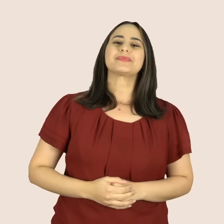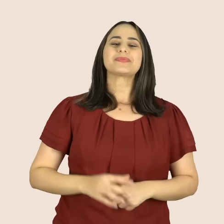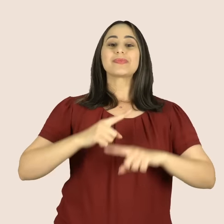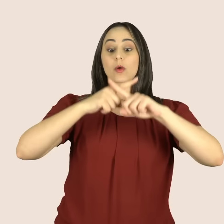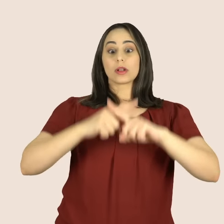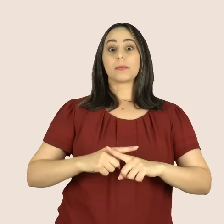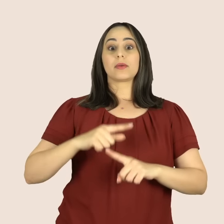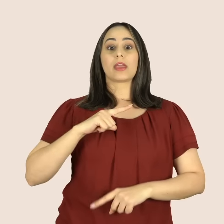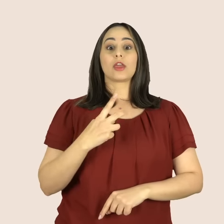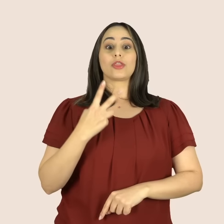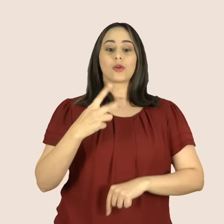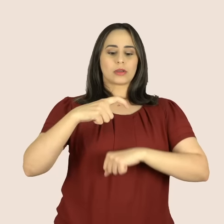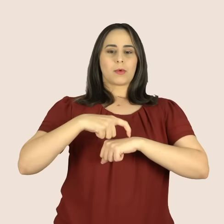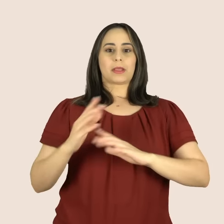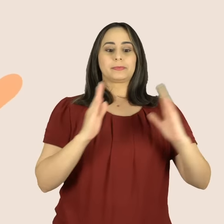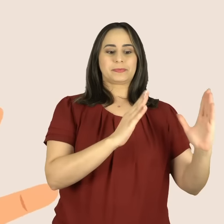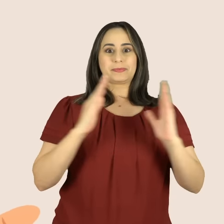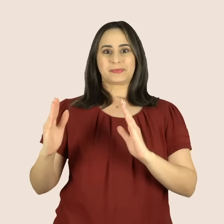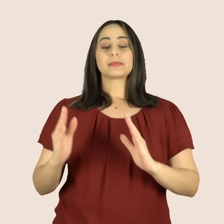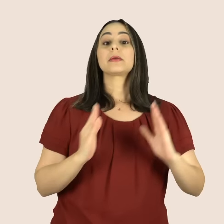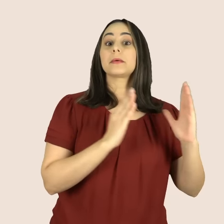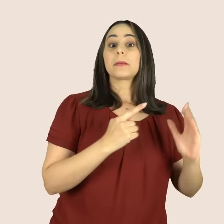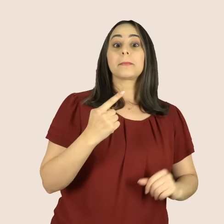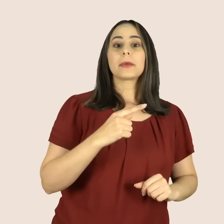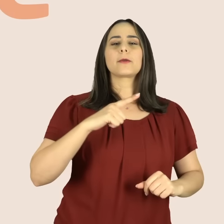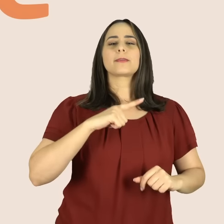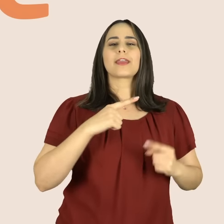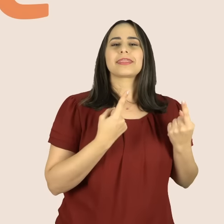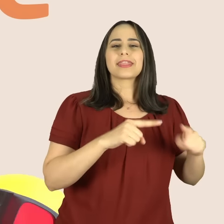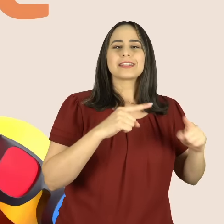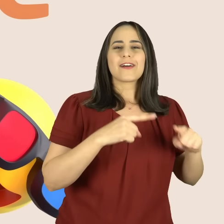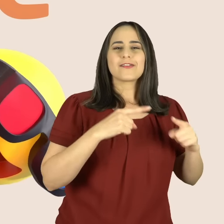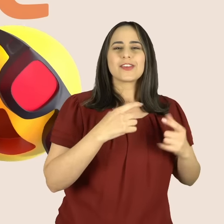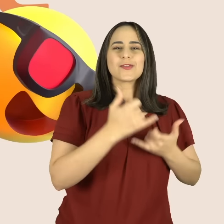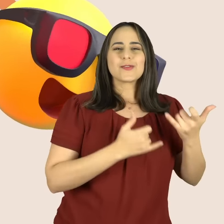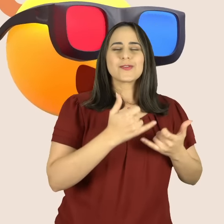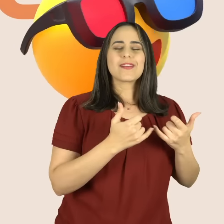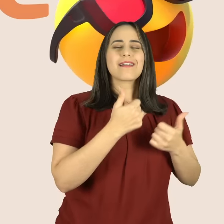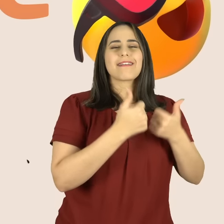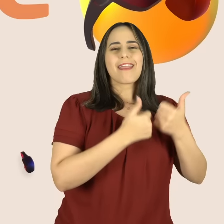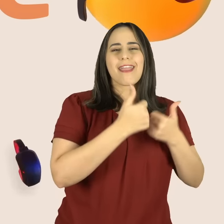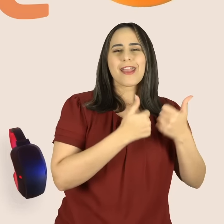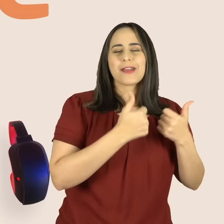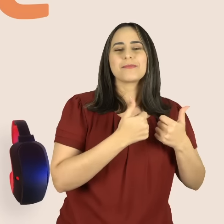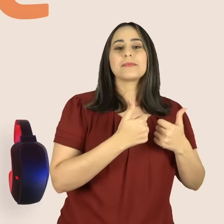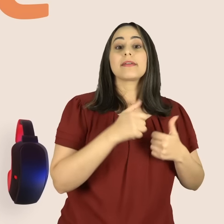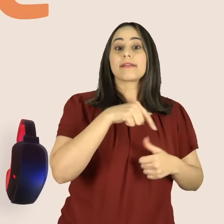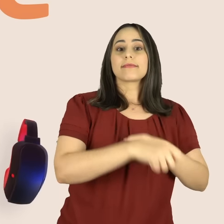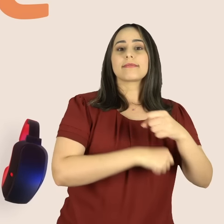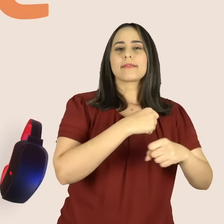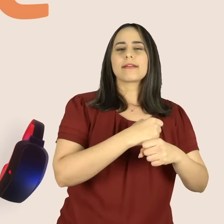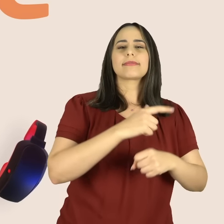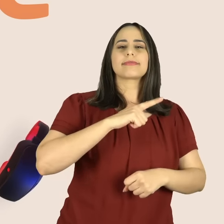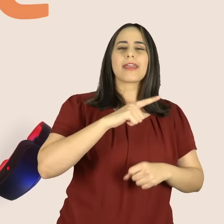A Olimpíada é dividida em duas fases. Primeira fase com desafios gamificados. Na edição deste ano, a